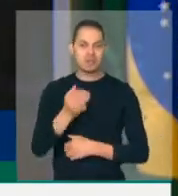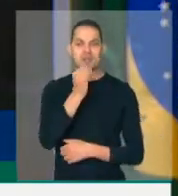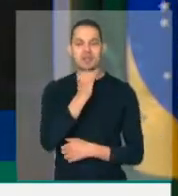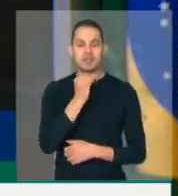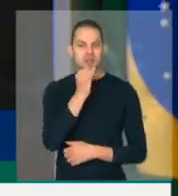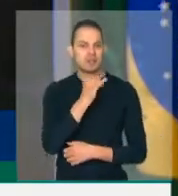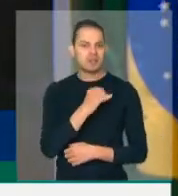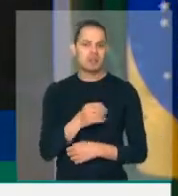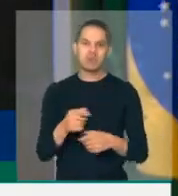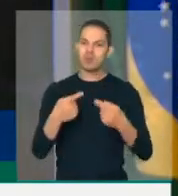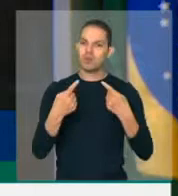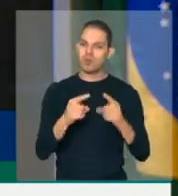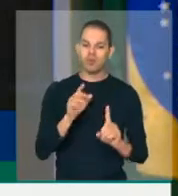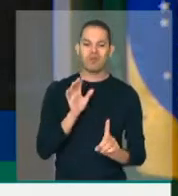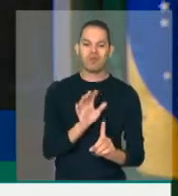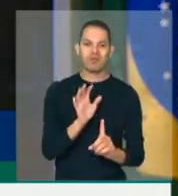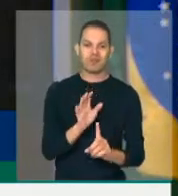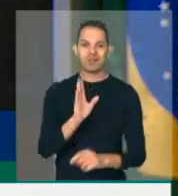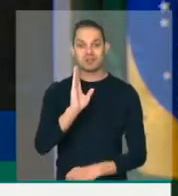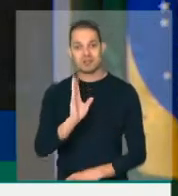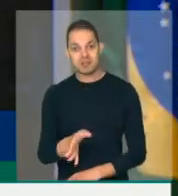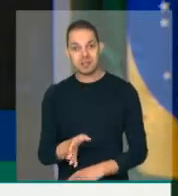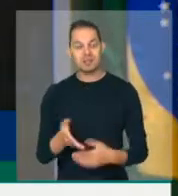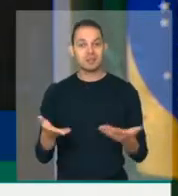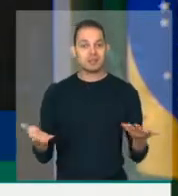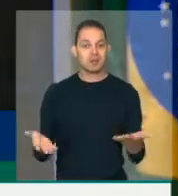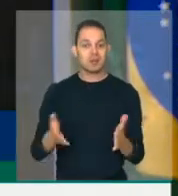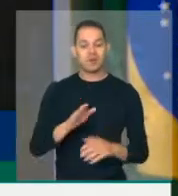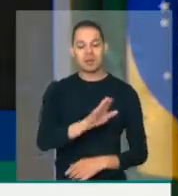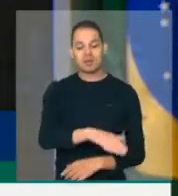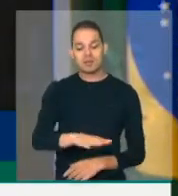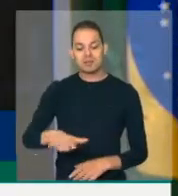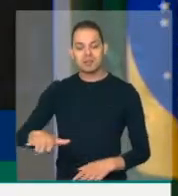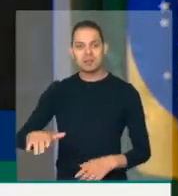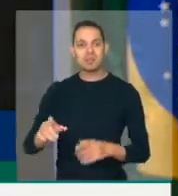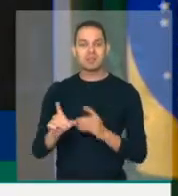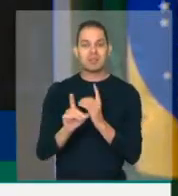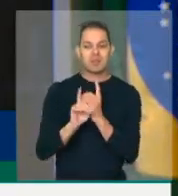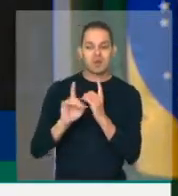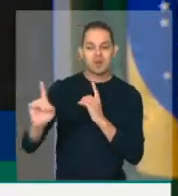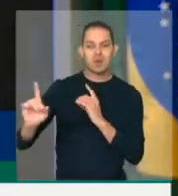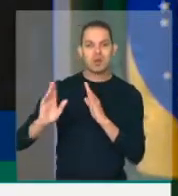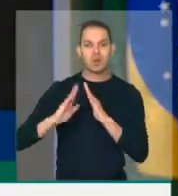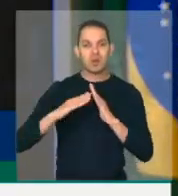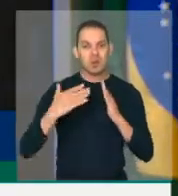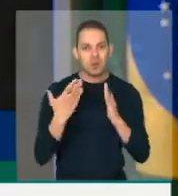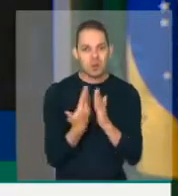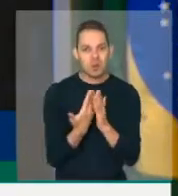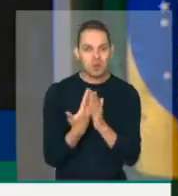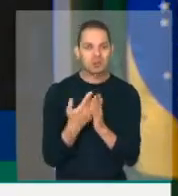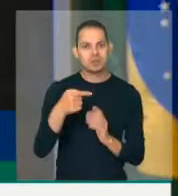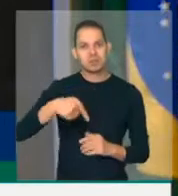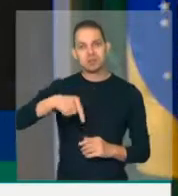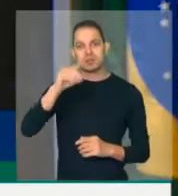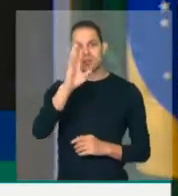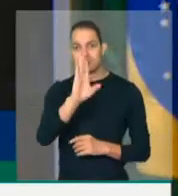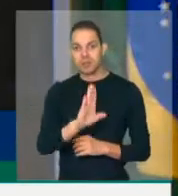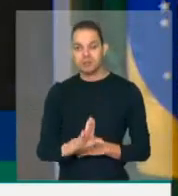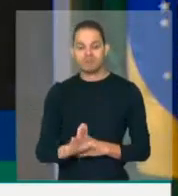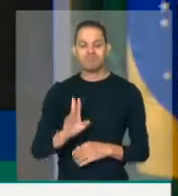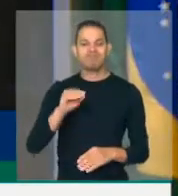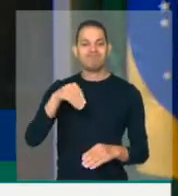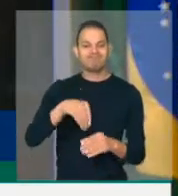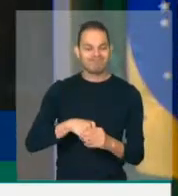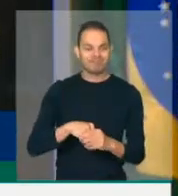já foi afetada. Portanto, as crianças longe da escola, no Brasil, onde, infelizmente,